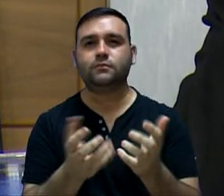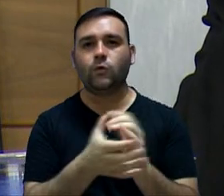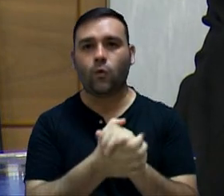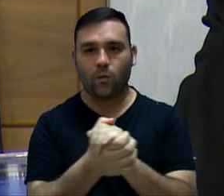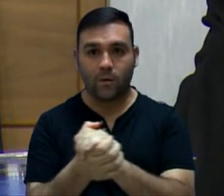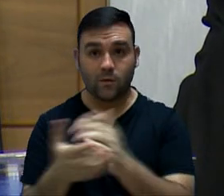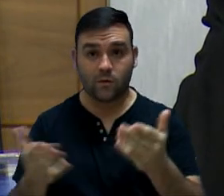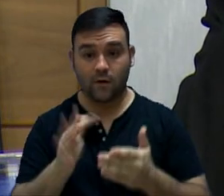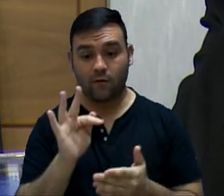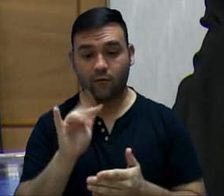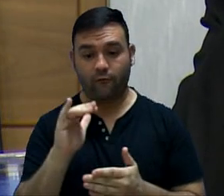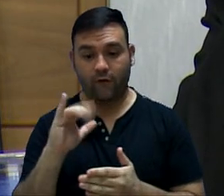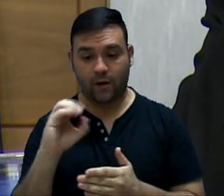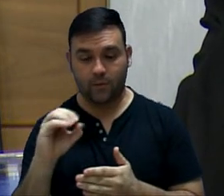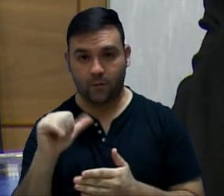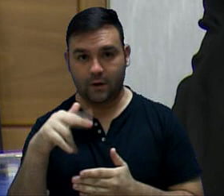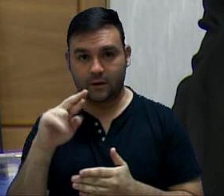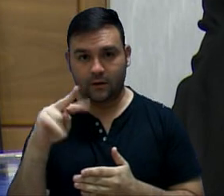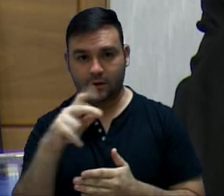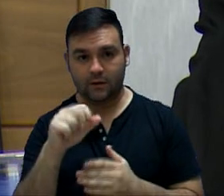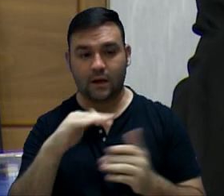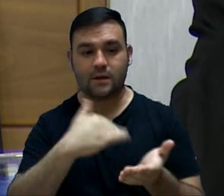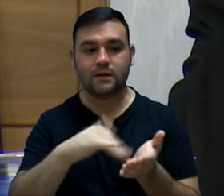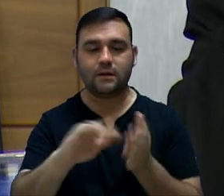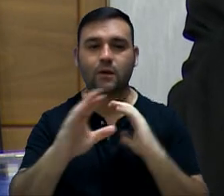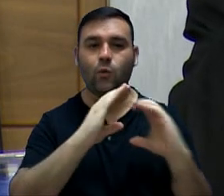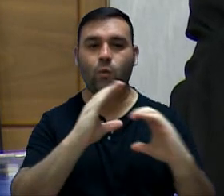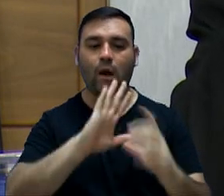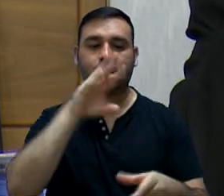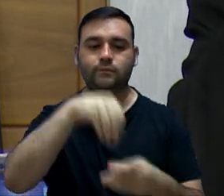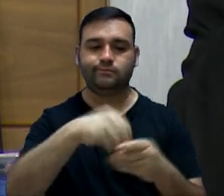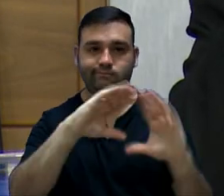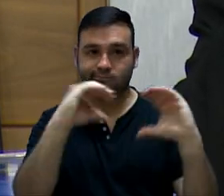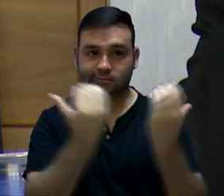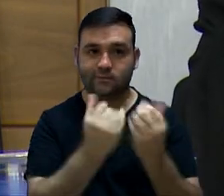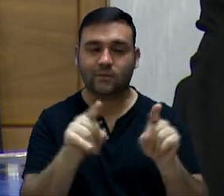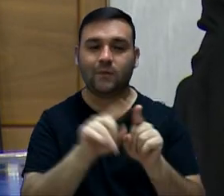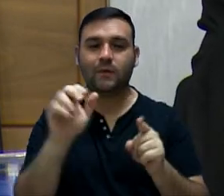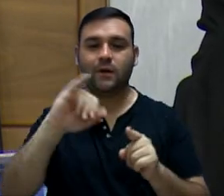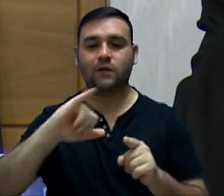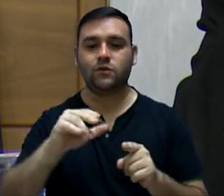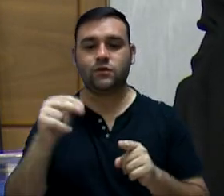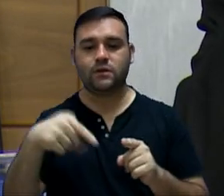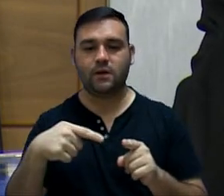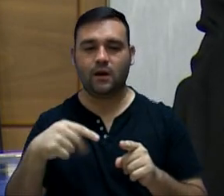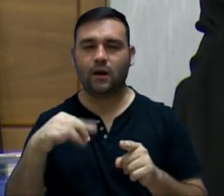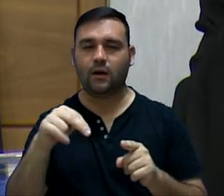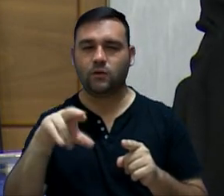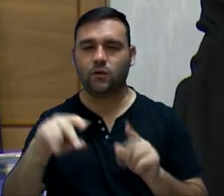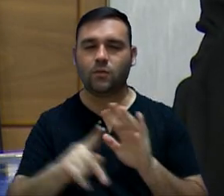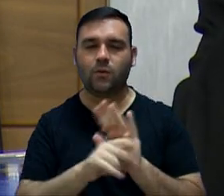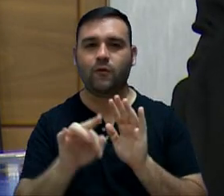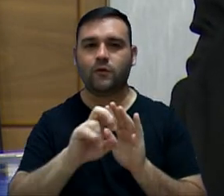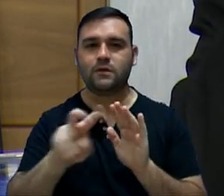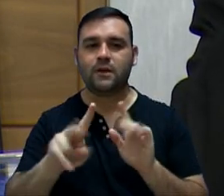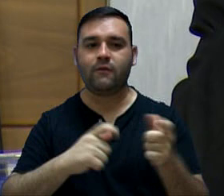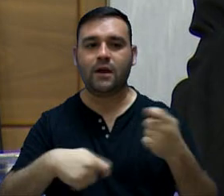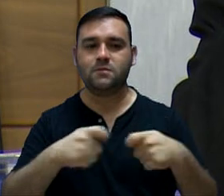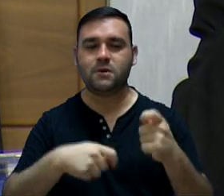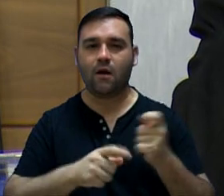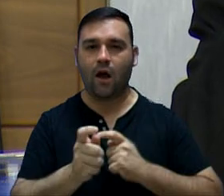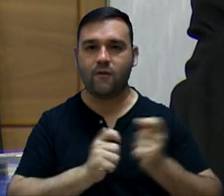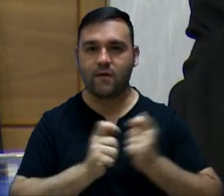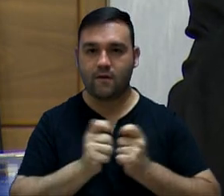saudar o Fábio Mascarenha, secretário de Comunicação Institucional, José Antônio Oliveira, da FUNSERV, diretor de Administração